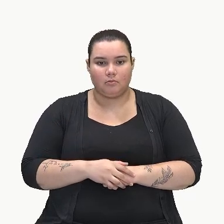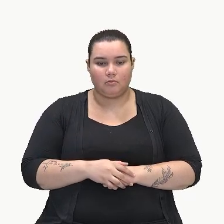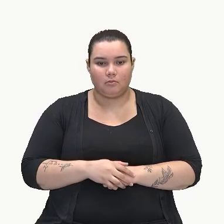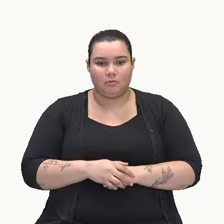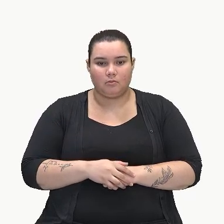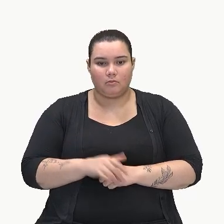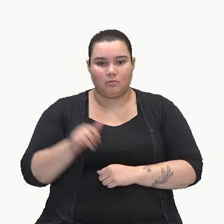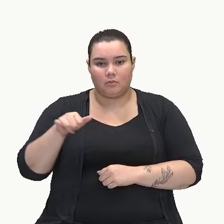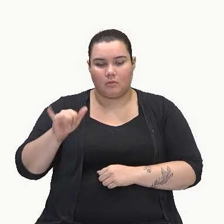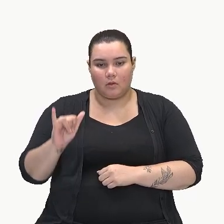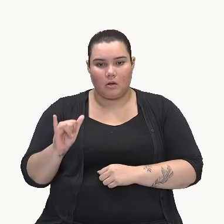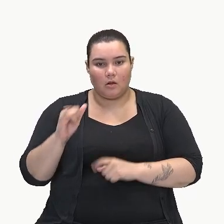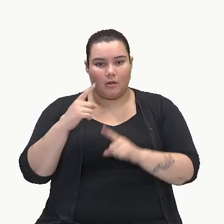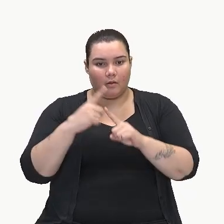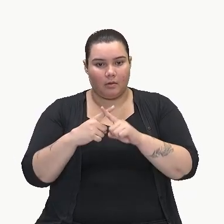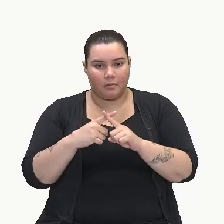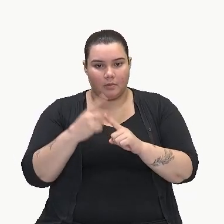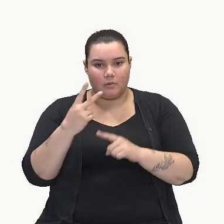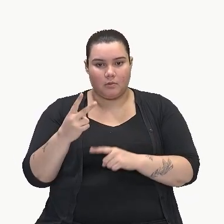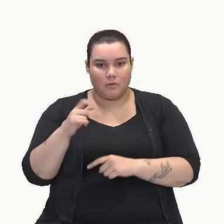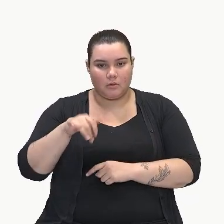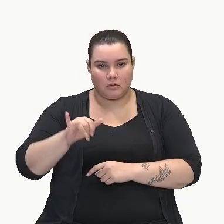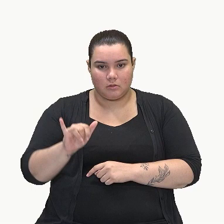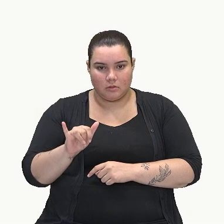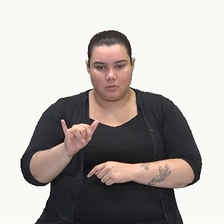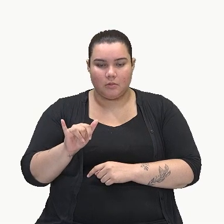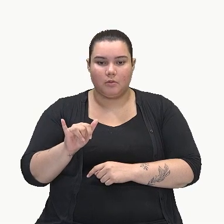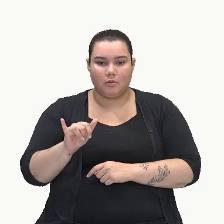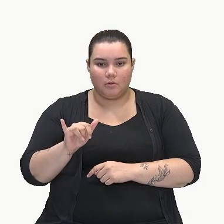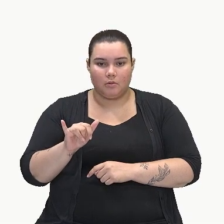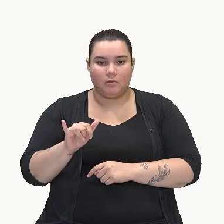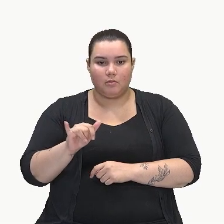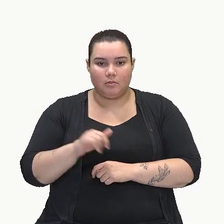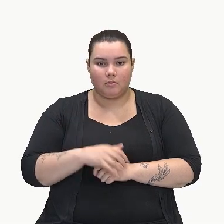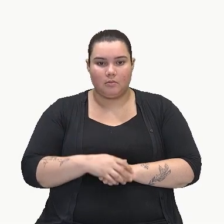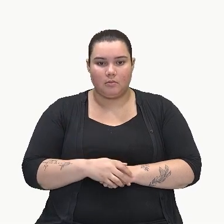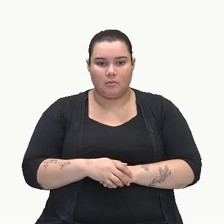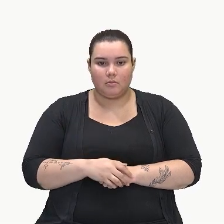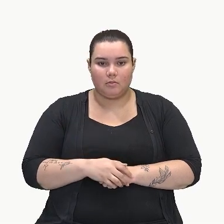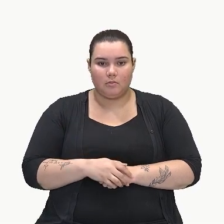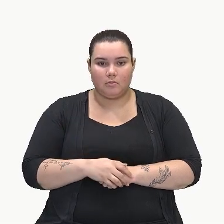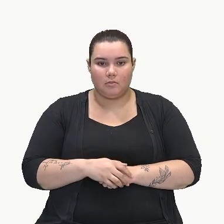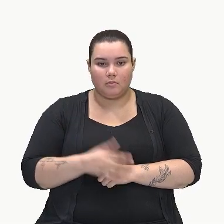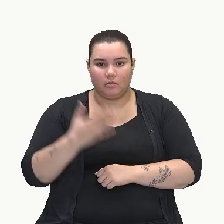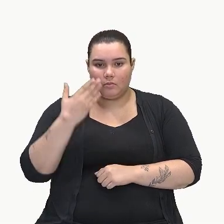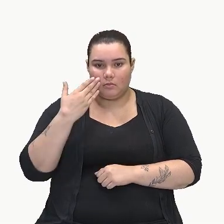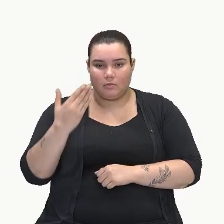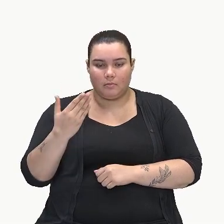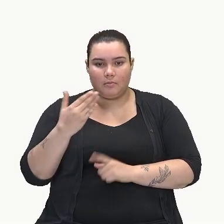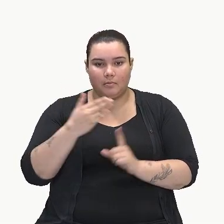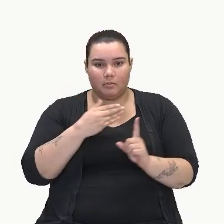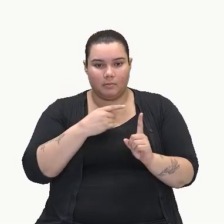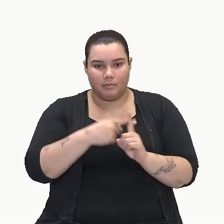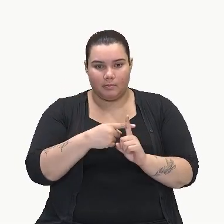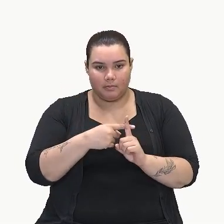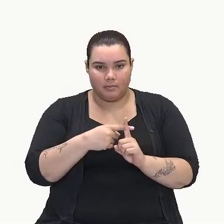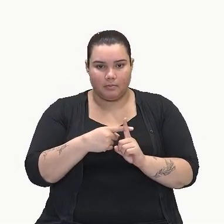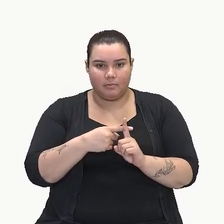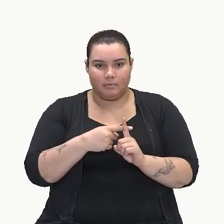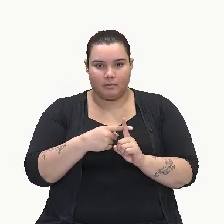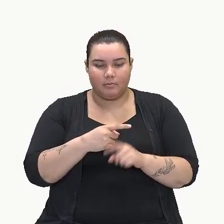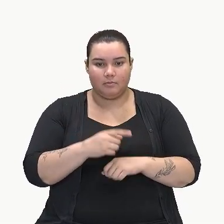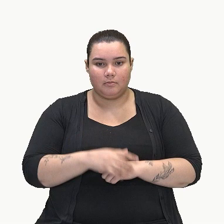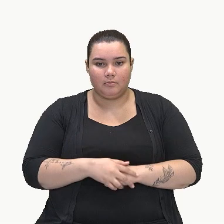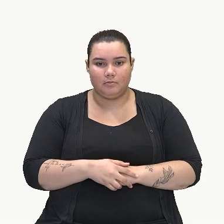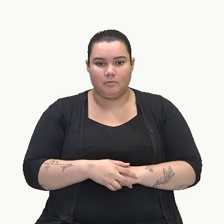y vezes 2y, aqui o sinalzinho do meio, vamos repetir, tá?